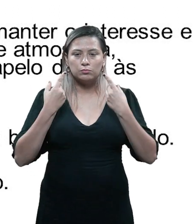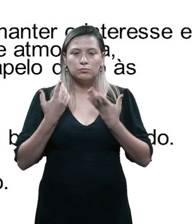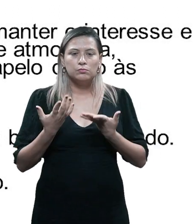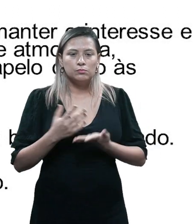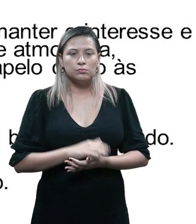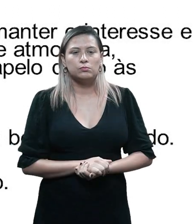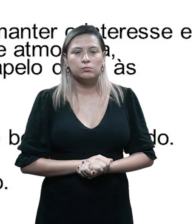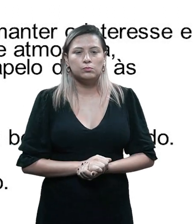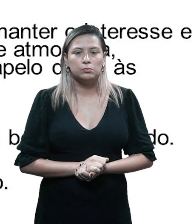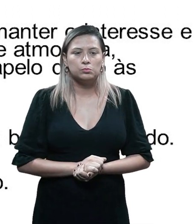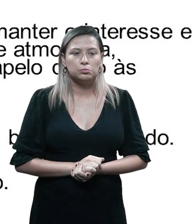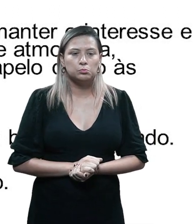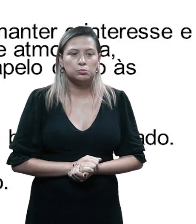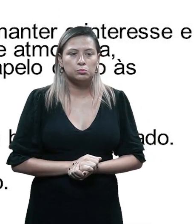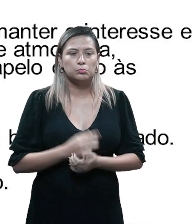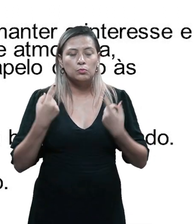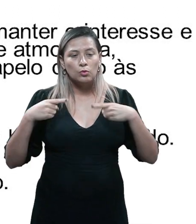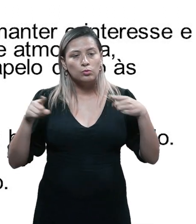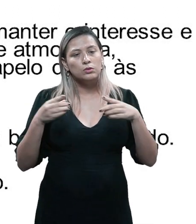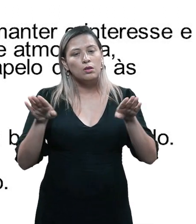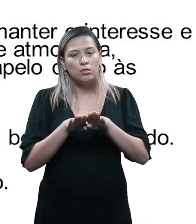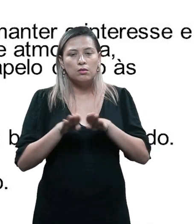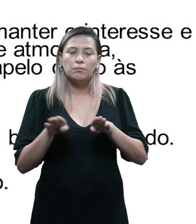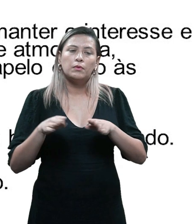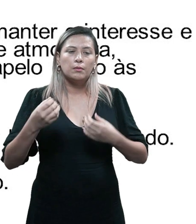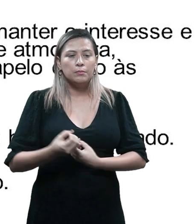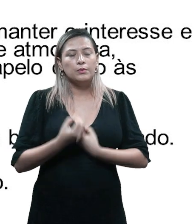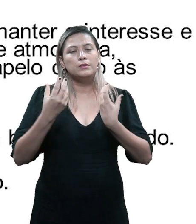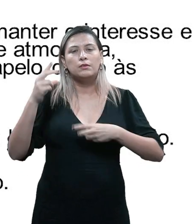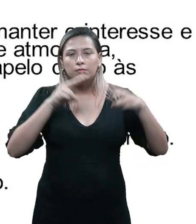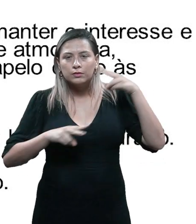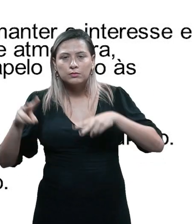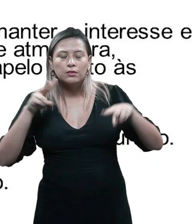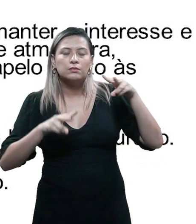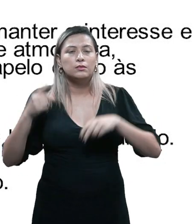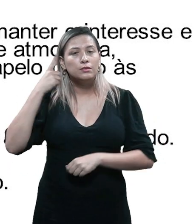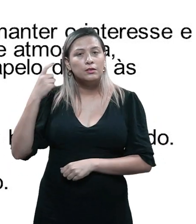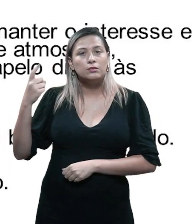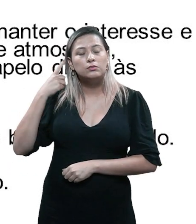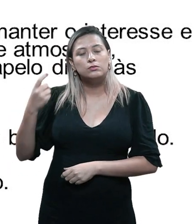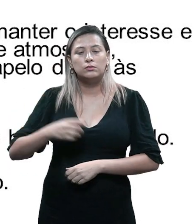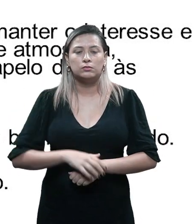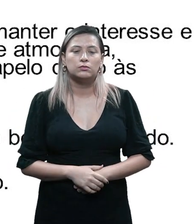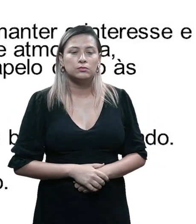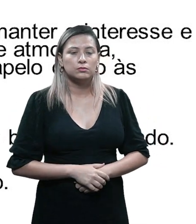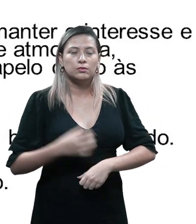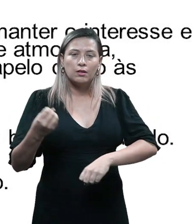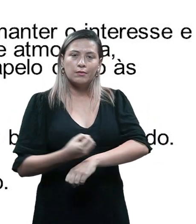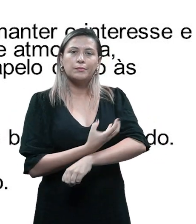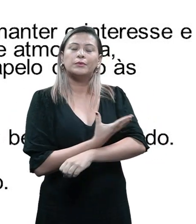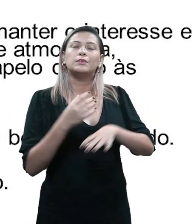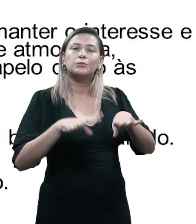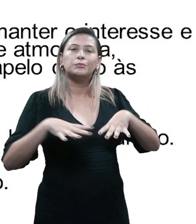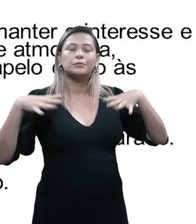juntamente com a poesia visual e auditiva, são usadas como apelo direto à emoção do público. Então, é